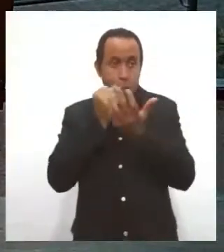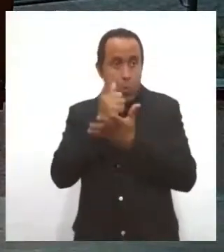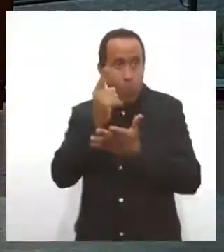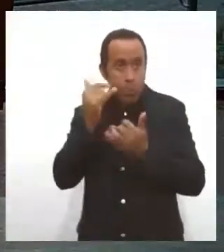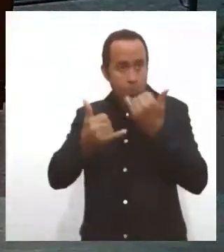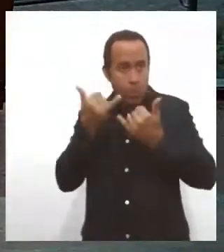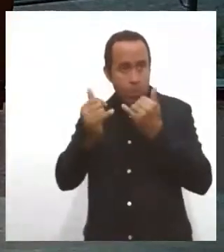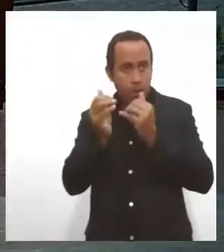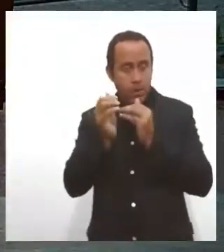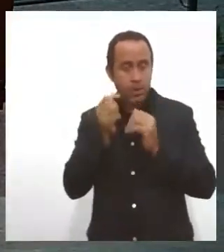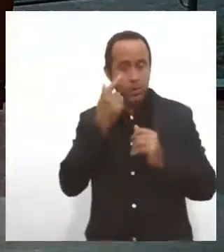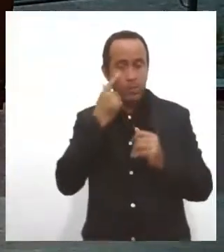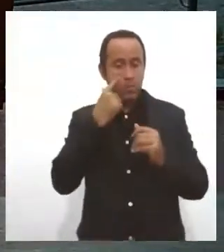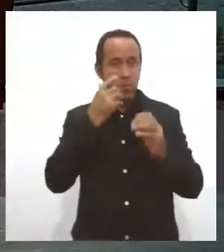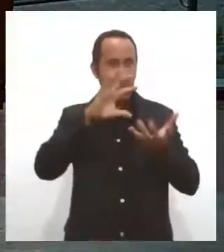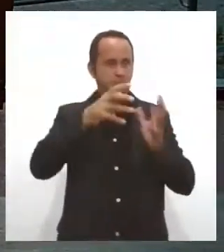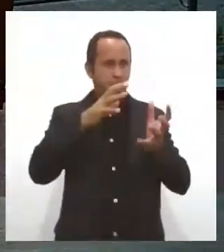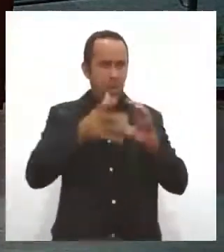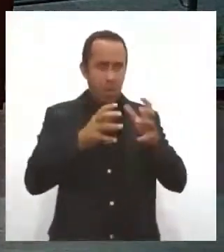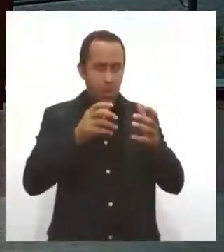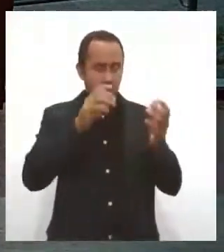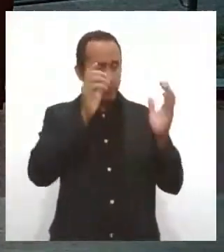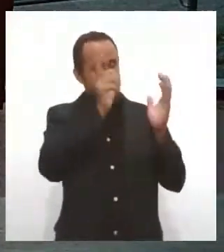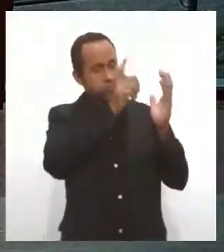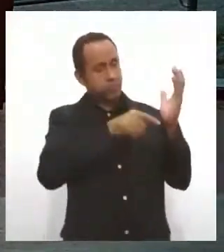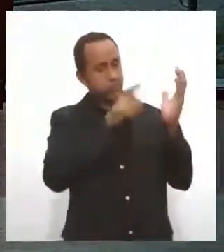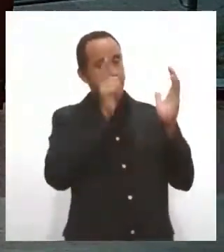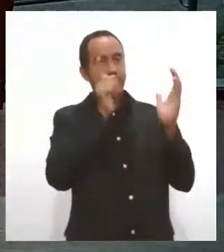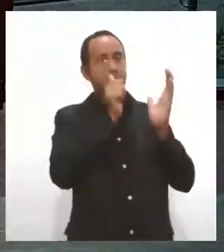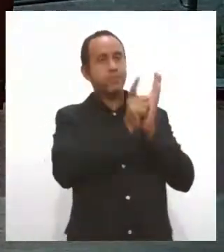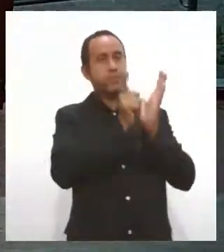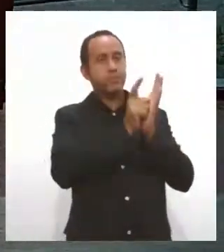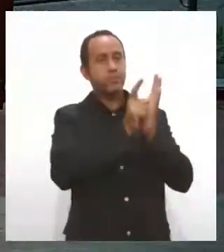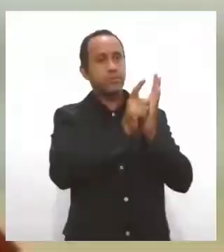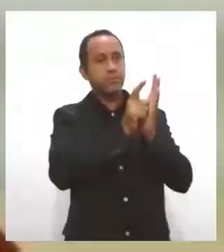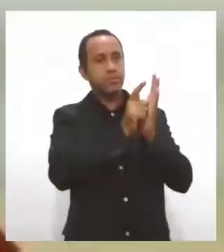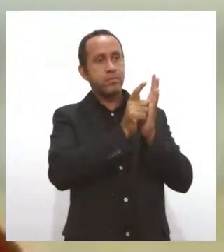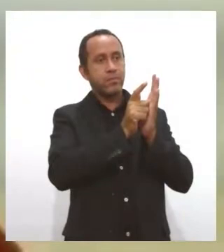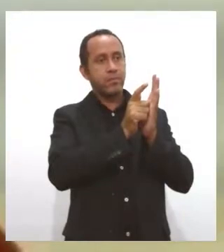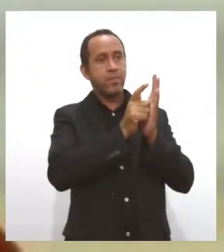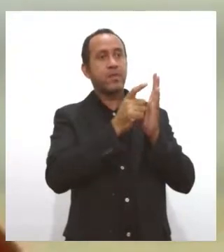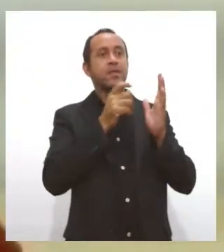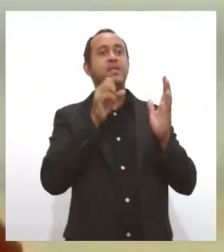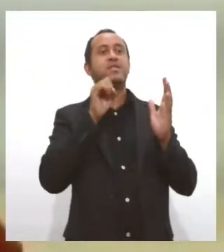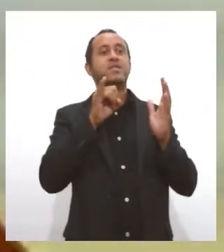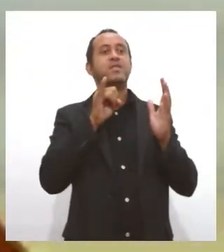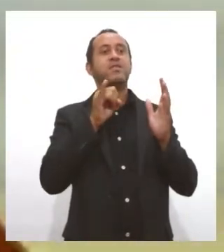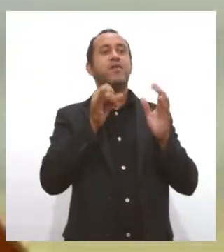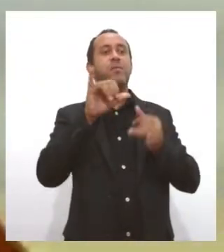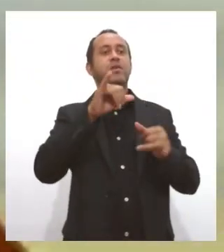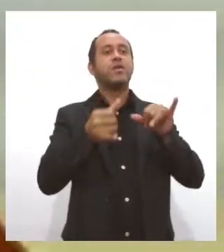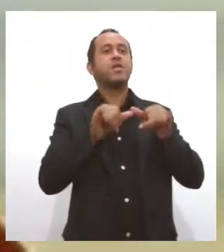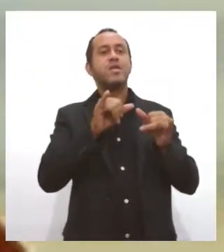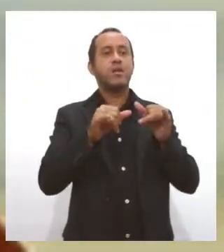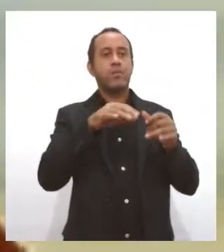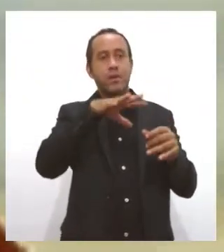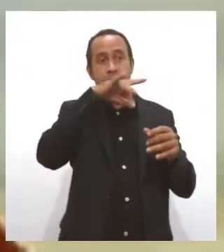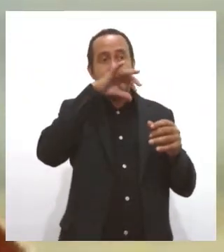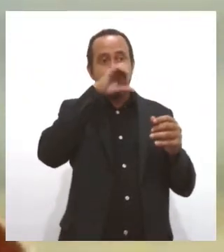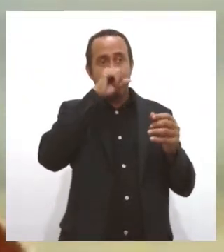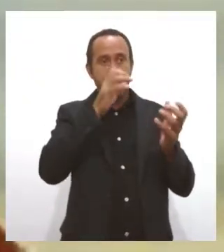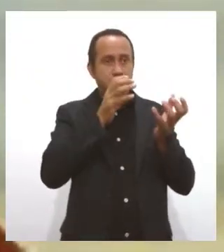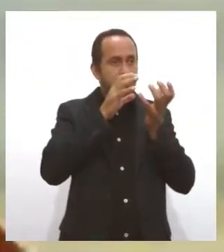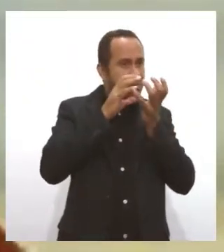observar na embalagem e também no produto, a toxicidade que a gente chama, qual é o produto químico que foi